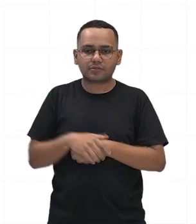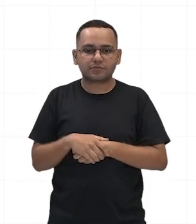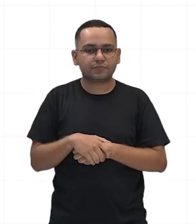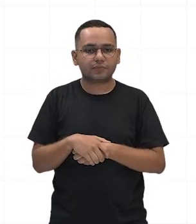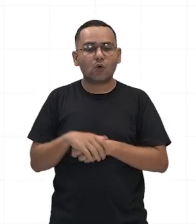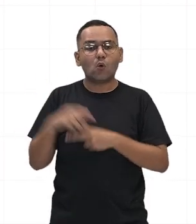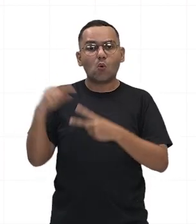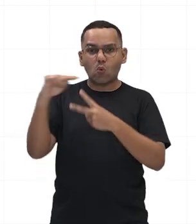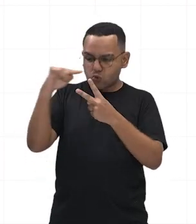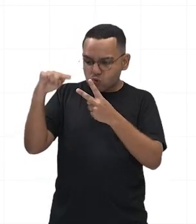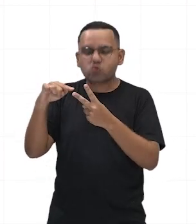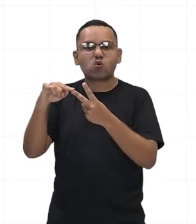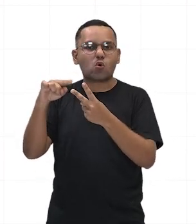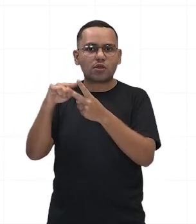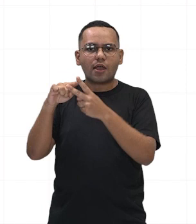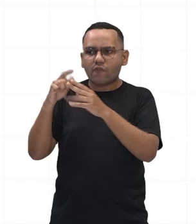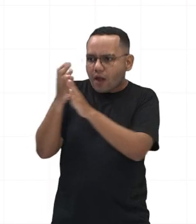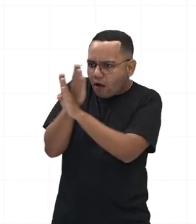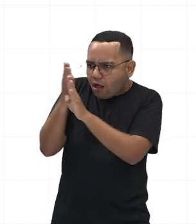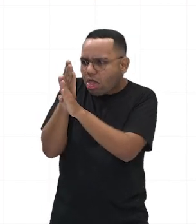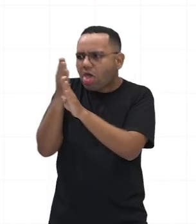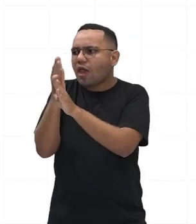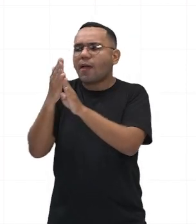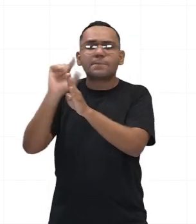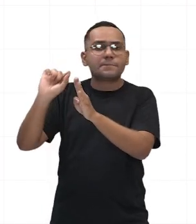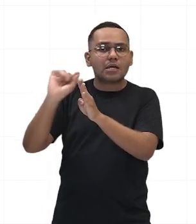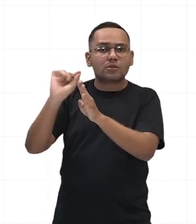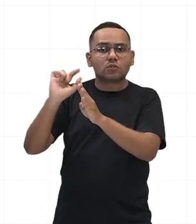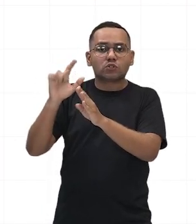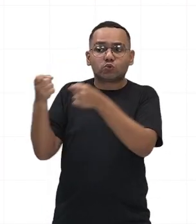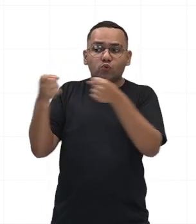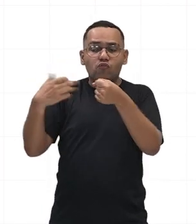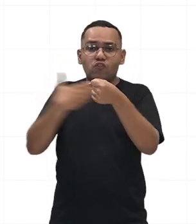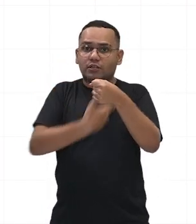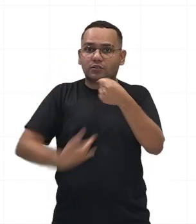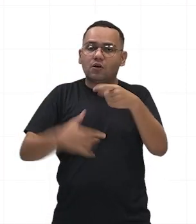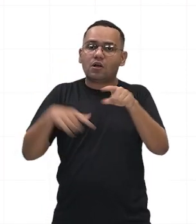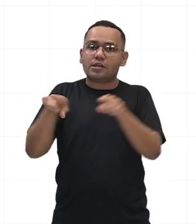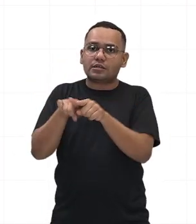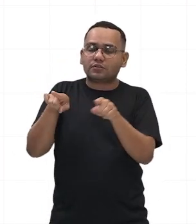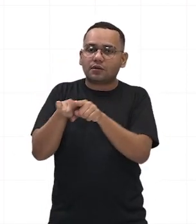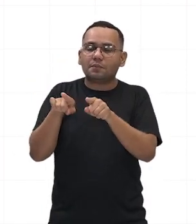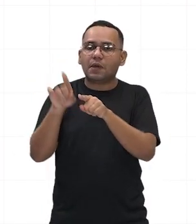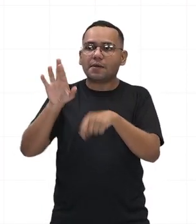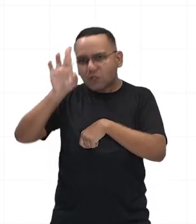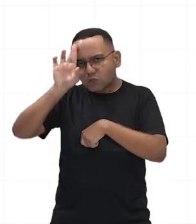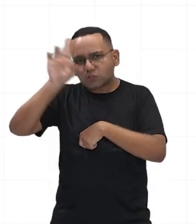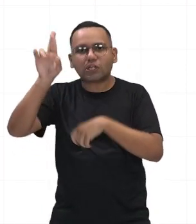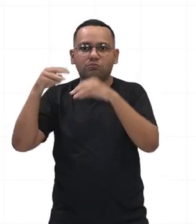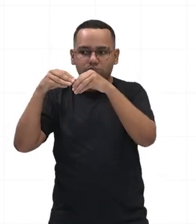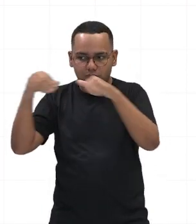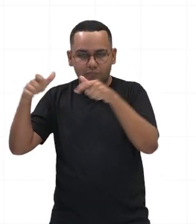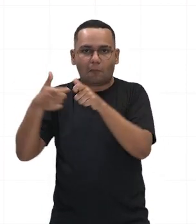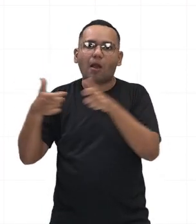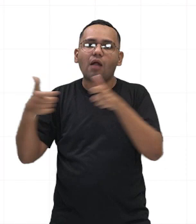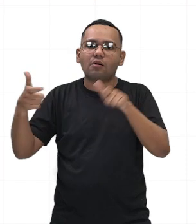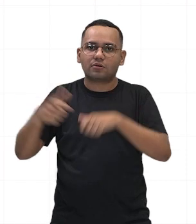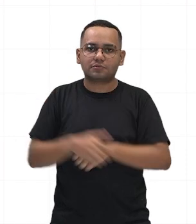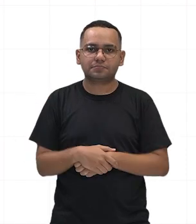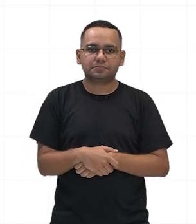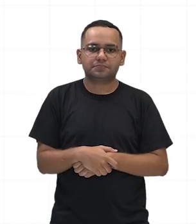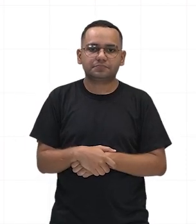que eram os grandes latifundiários romanos. O é latifundiário, professor? Aqueles que são donos de grandes quantidades de terras.